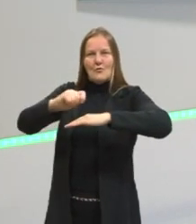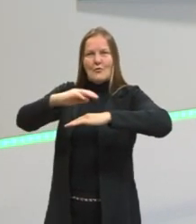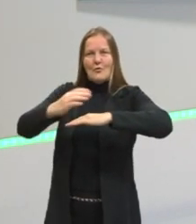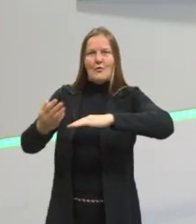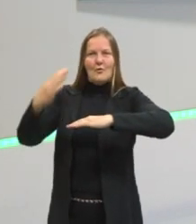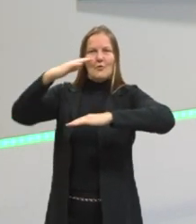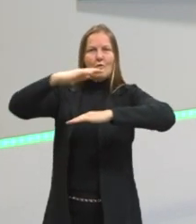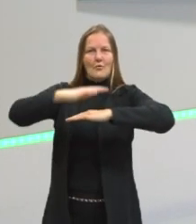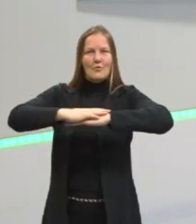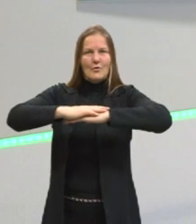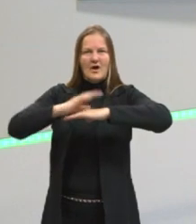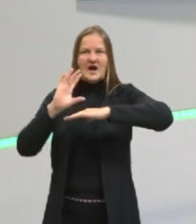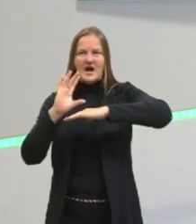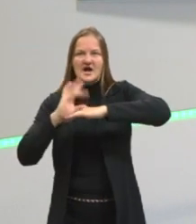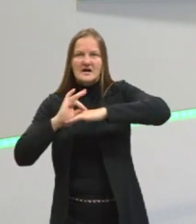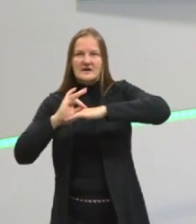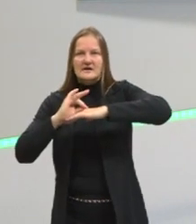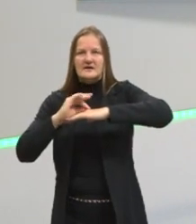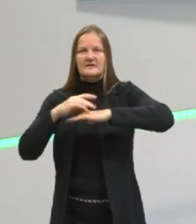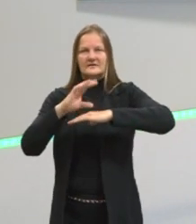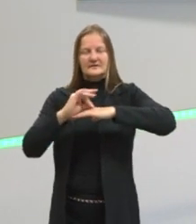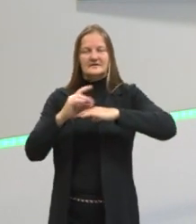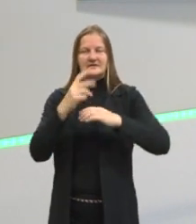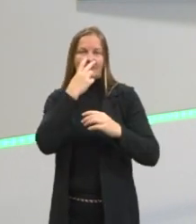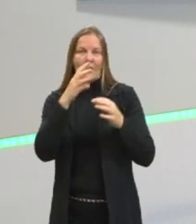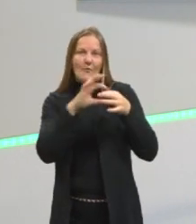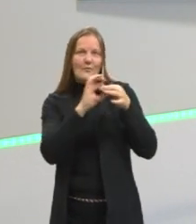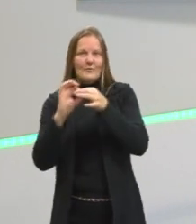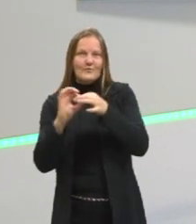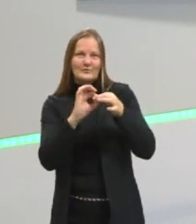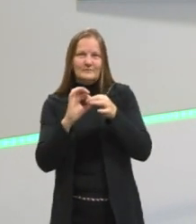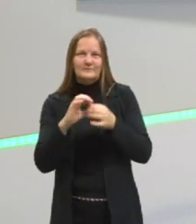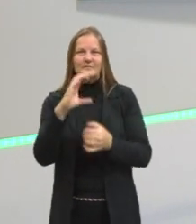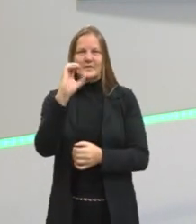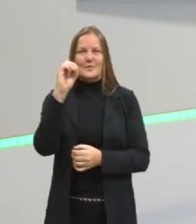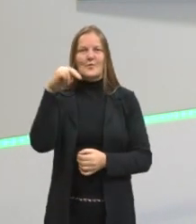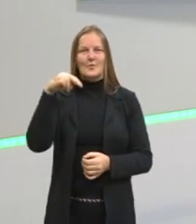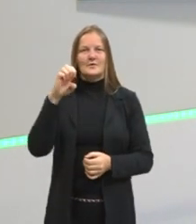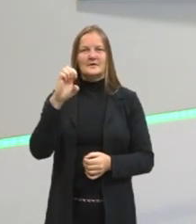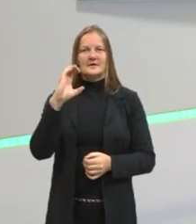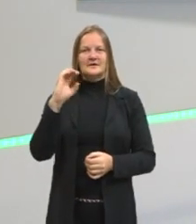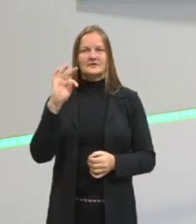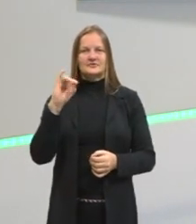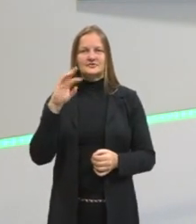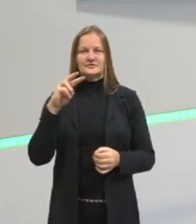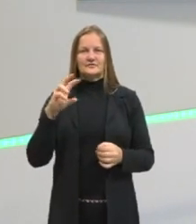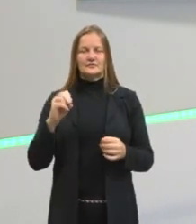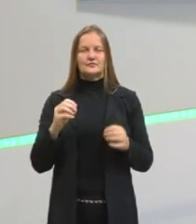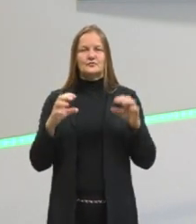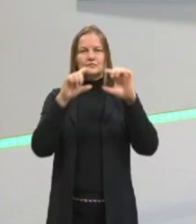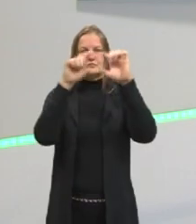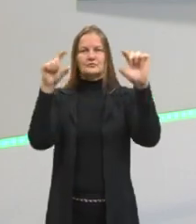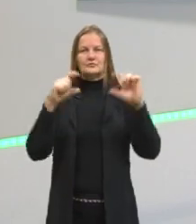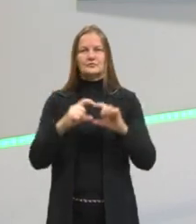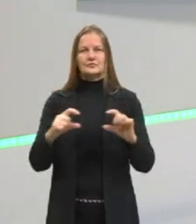Esse cimento vai ser o nosso conectivo. Vai ser a palavra que serve para ligar duas orações.